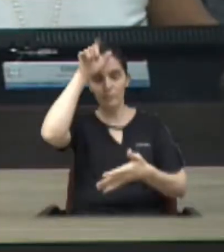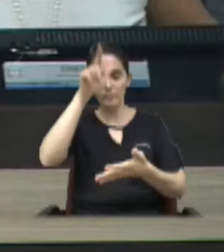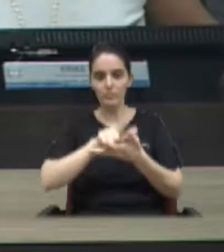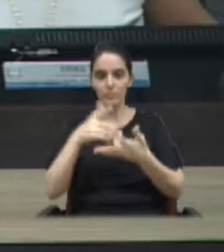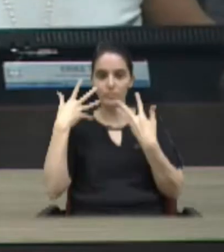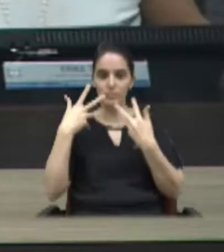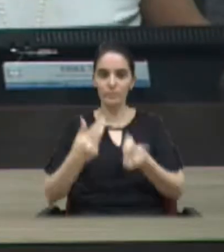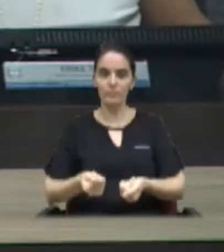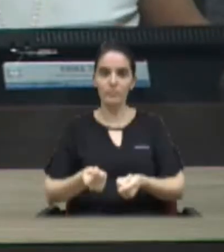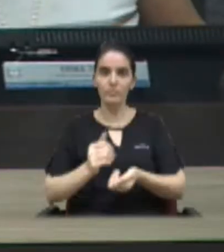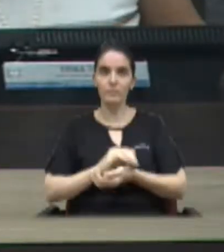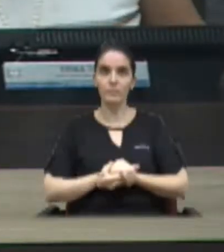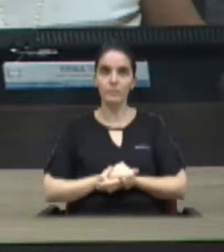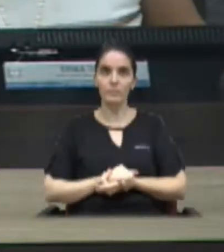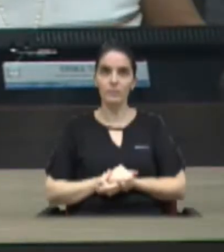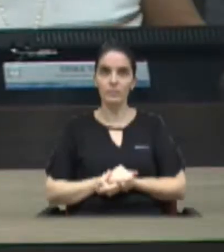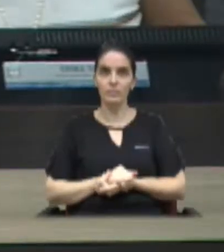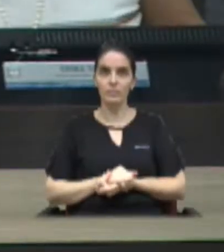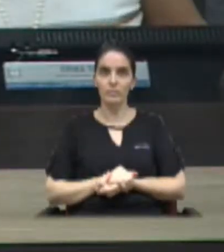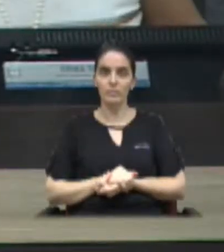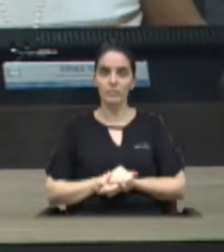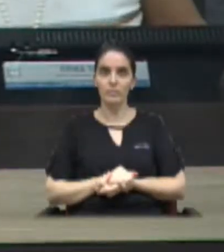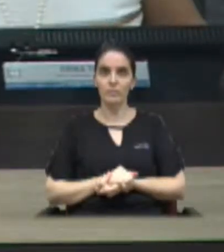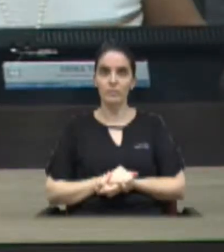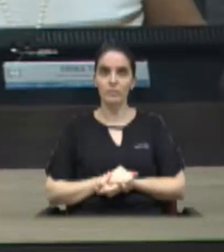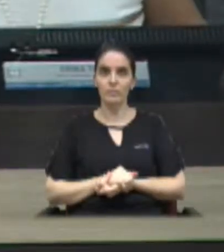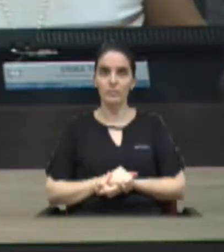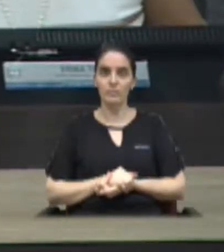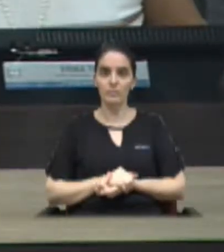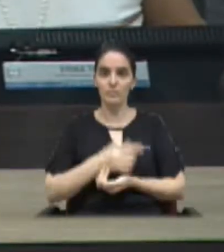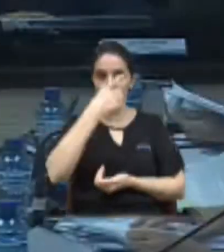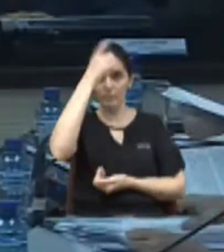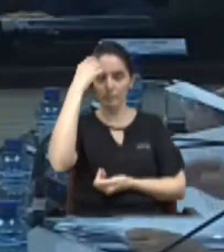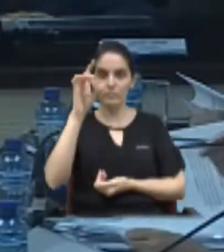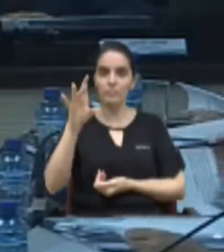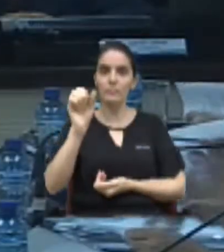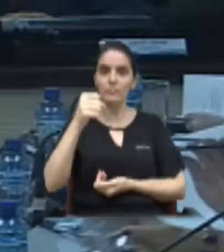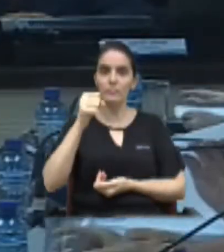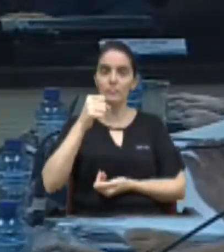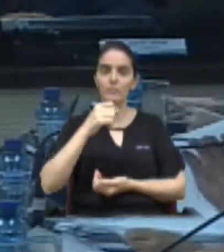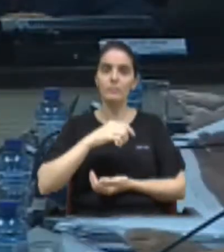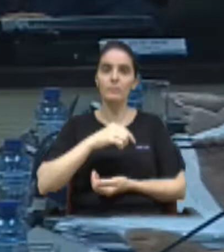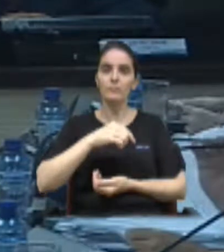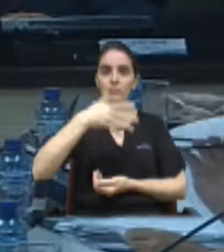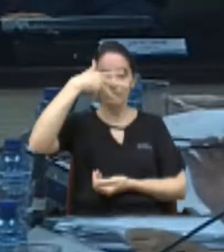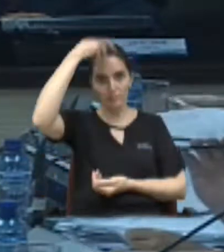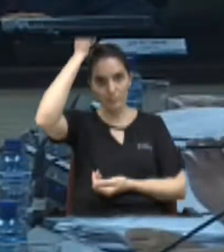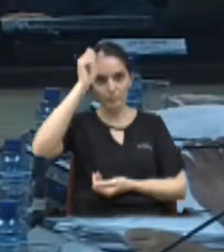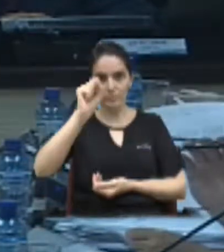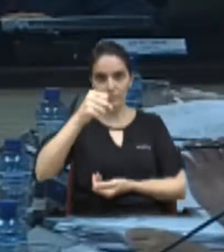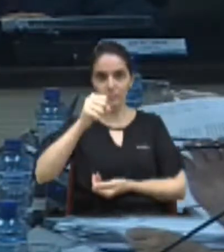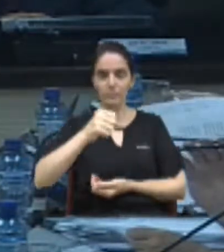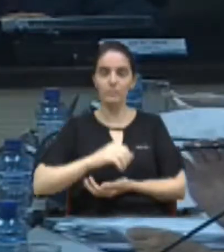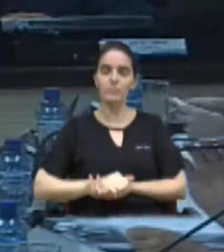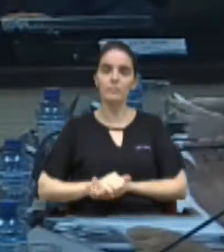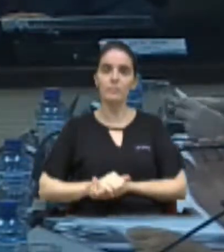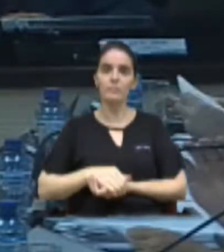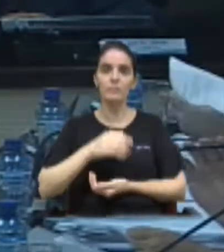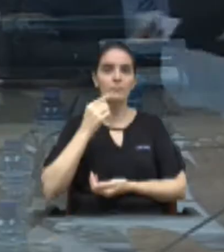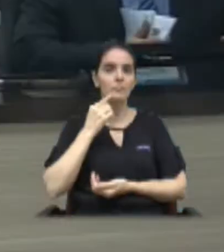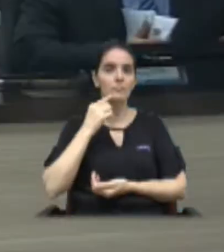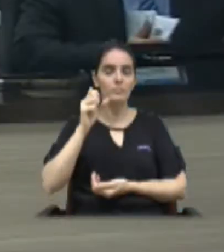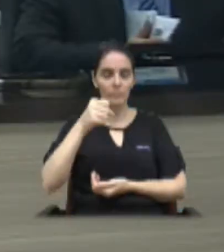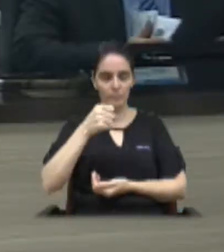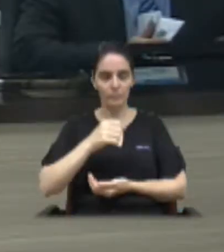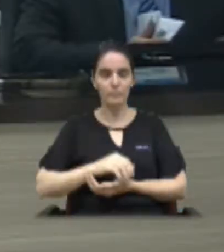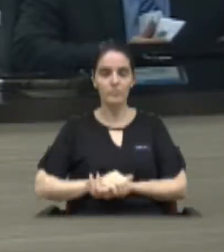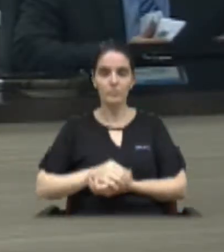dos líderes e inversão de pauta. Marco Xavier. Sim, presidente. Toninho. Sim, presidente. Cleiton. Sim,